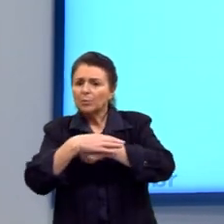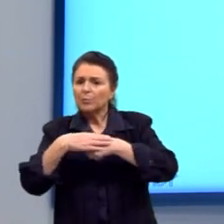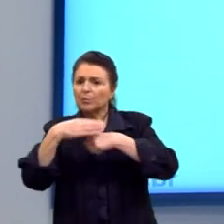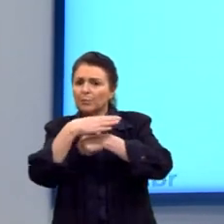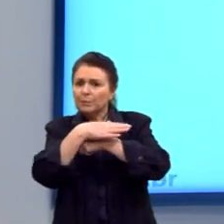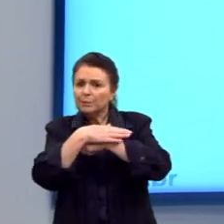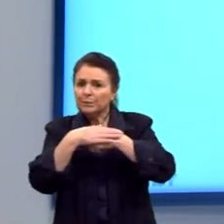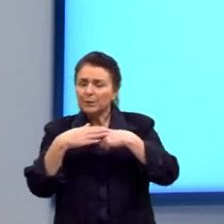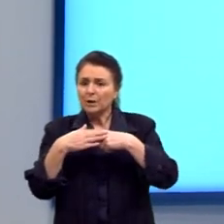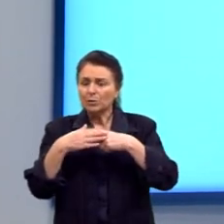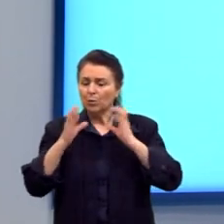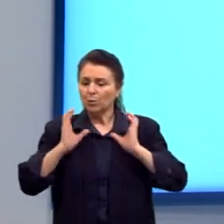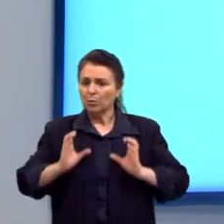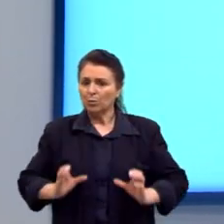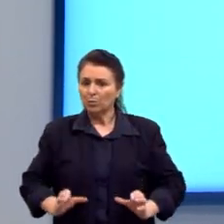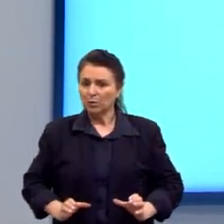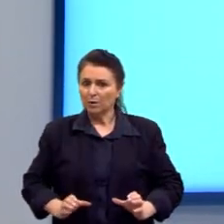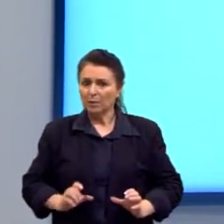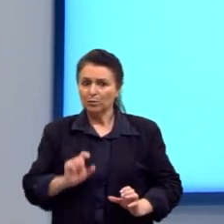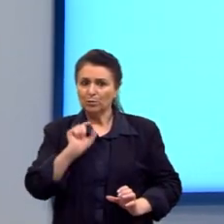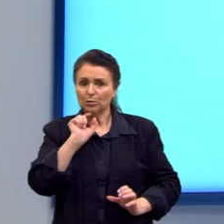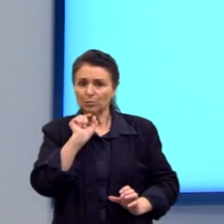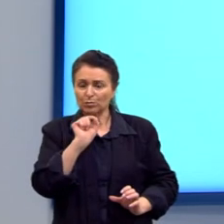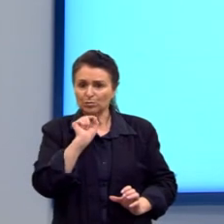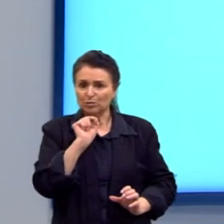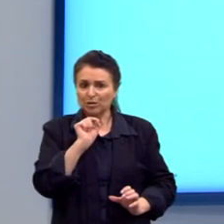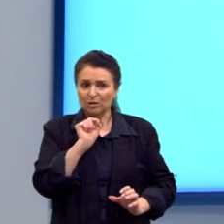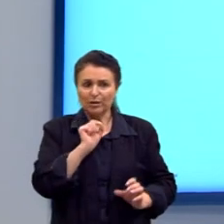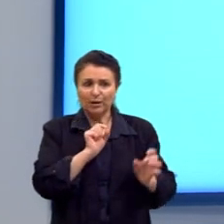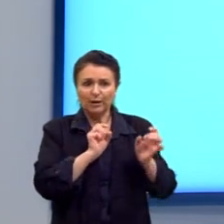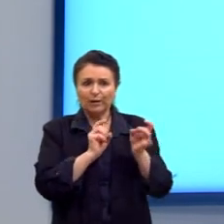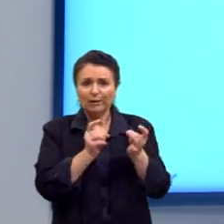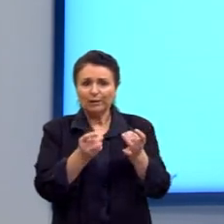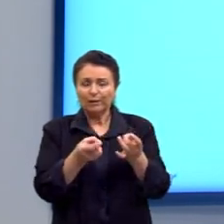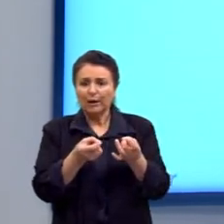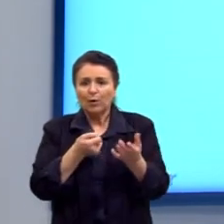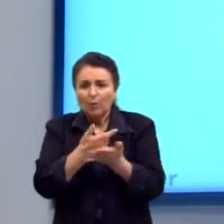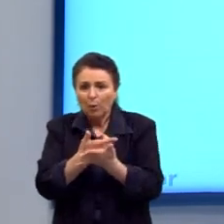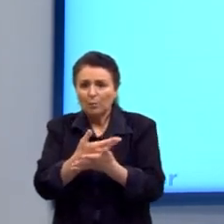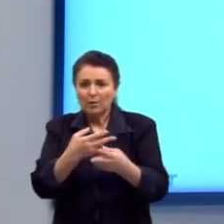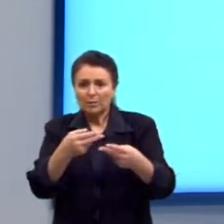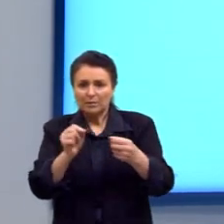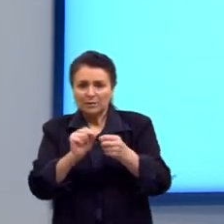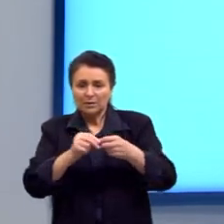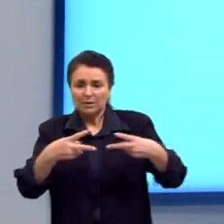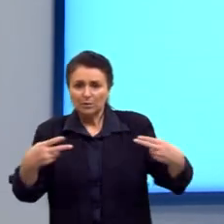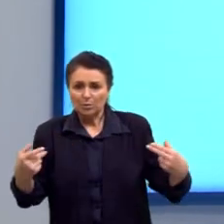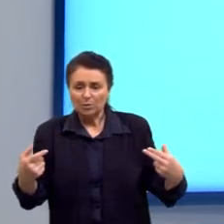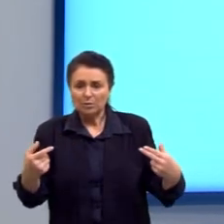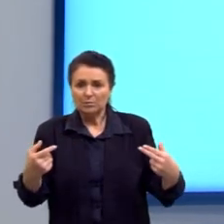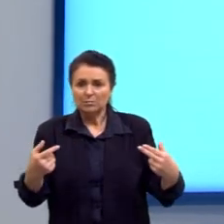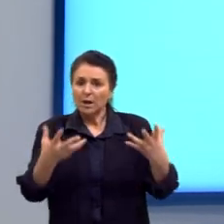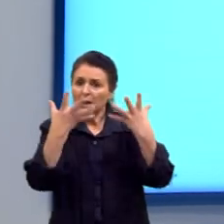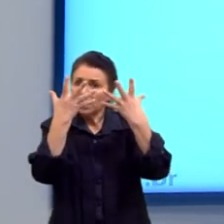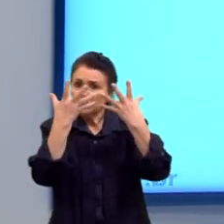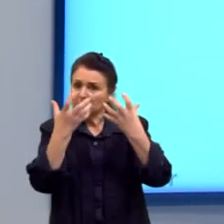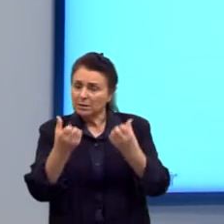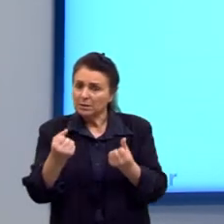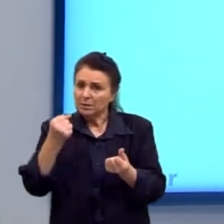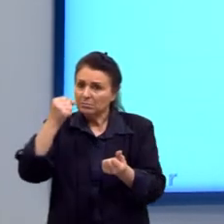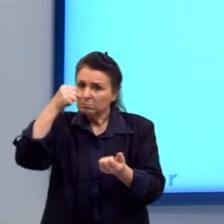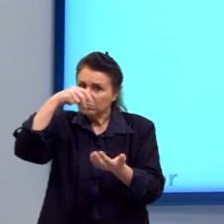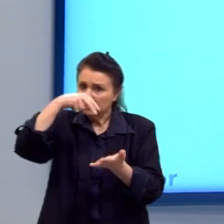dos mercenários, não, mercenários deviam agir de forma mais cruel. Compaixão quanto à condenação de